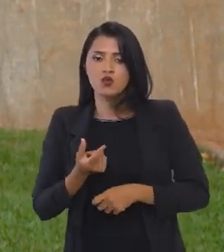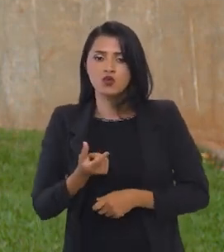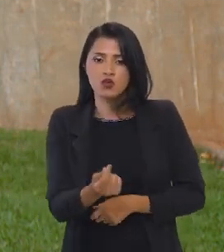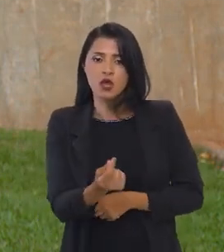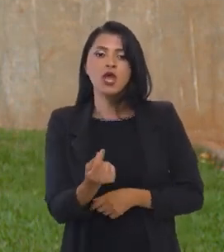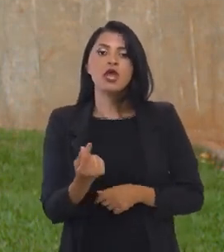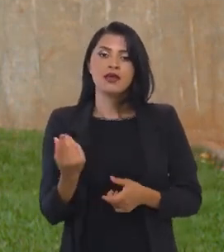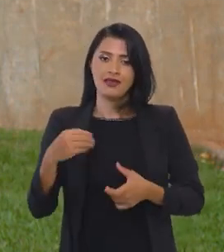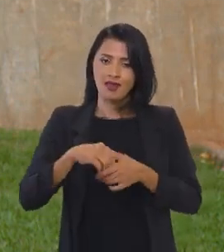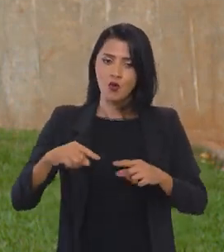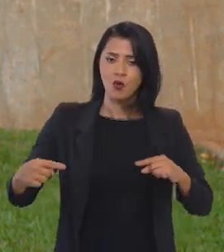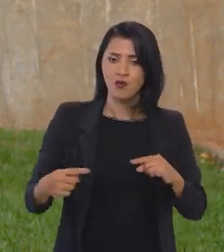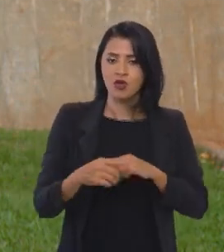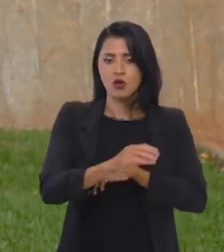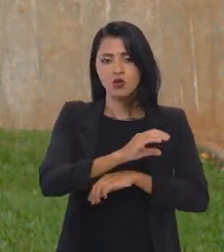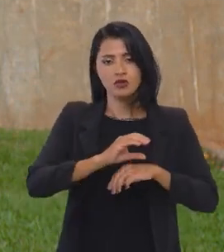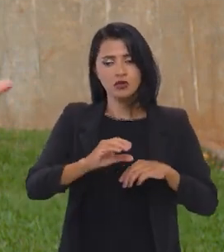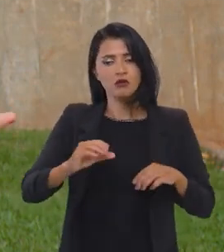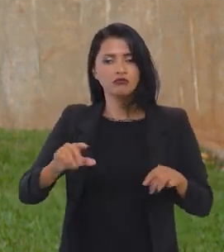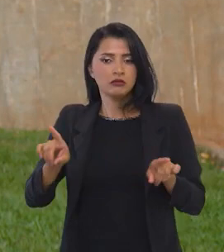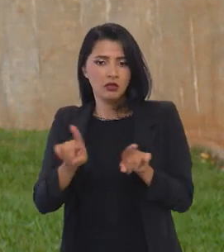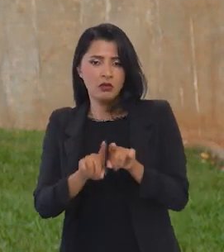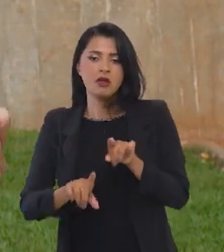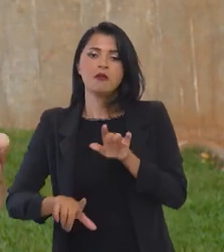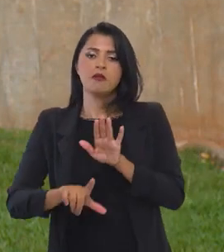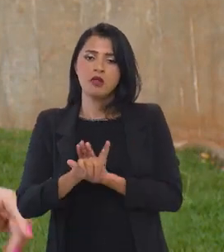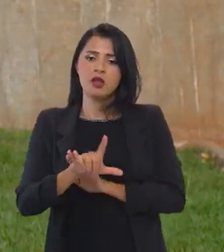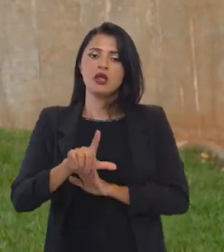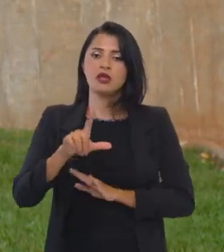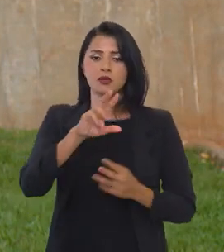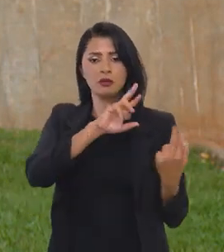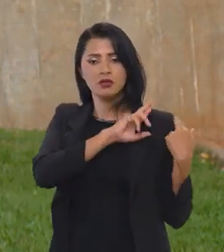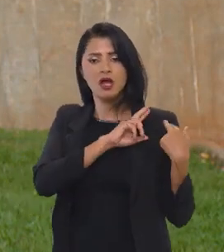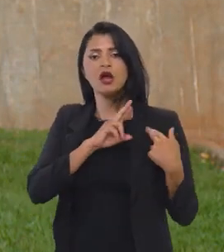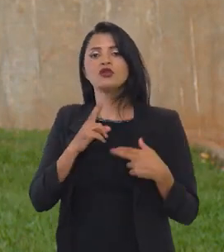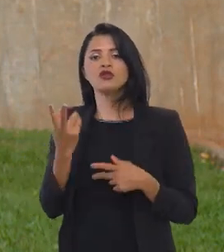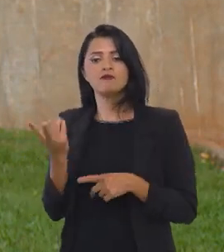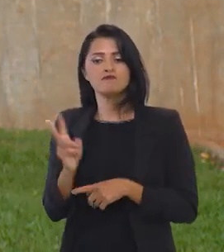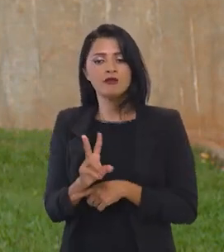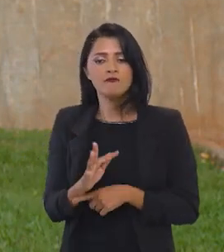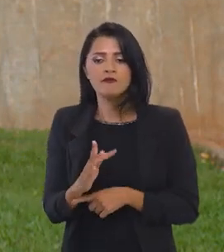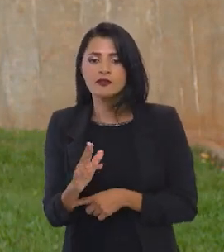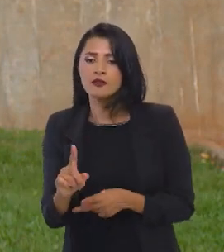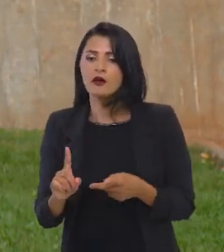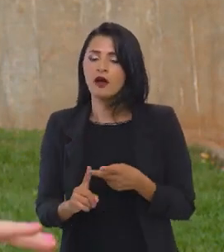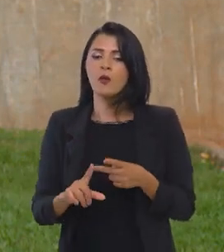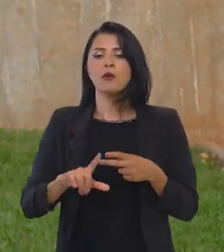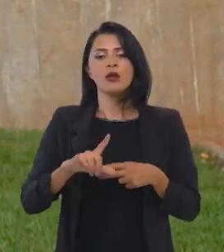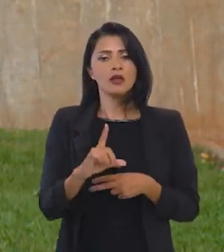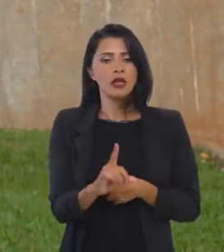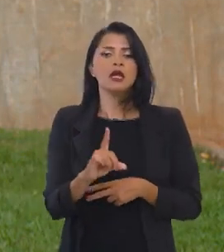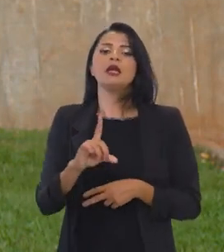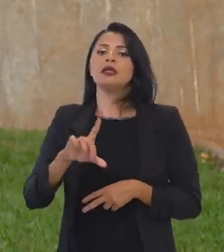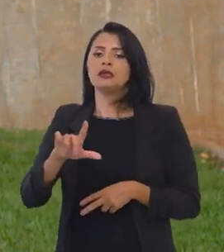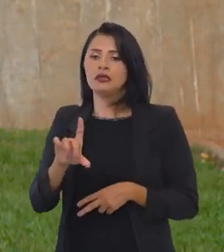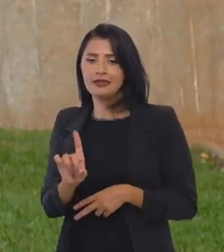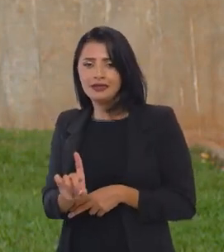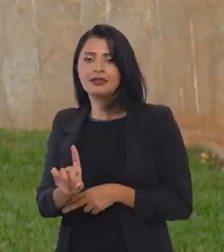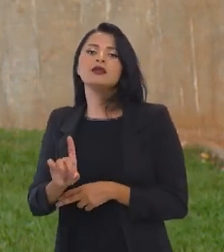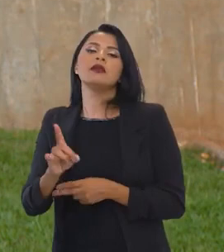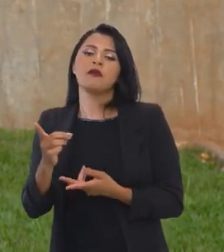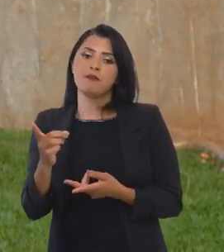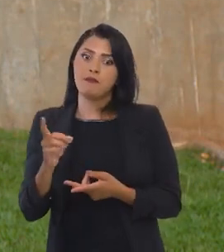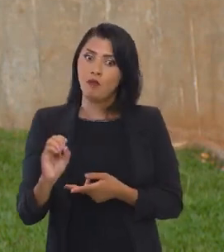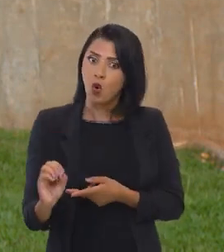orçamentário, que vem desde a Constituição e passa, por exemplo, pela lei de responsabilidade fiscal, pela lei de diretrizes orçamentárias.